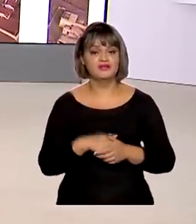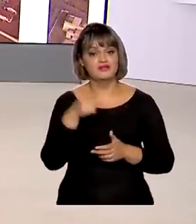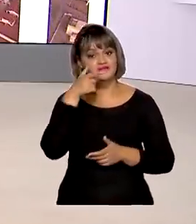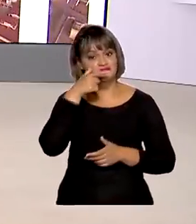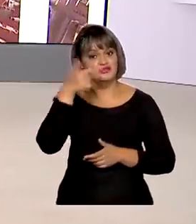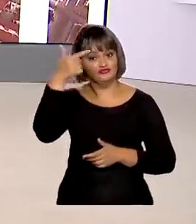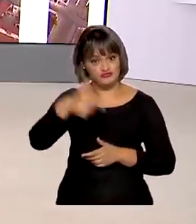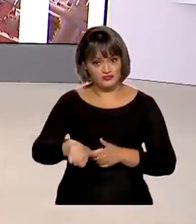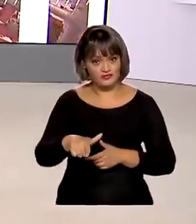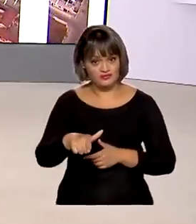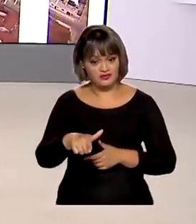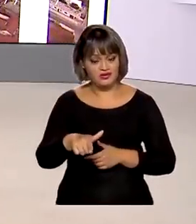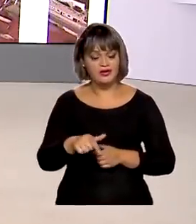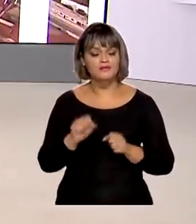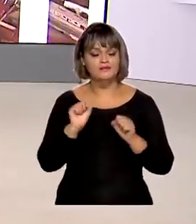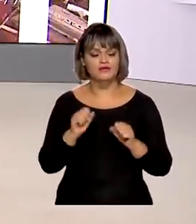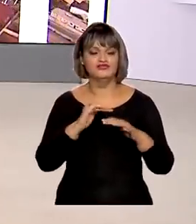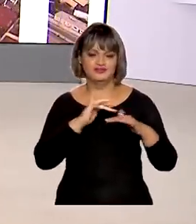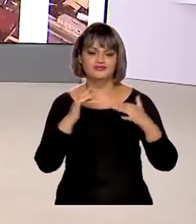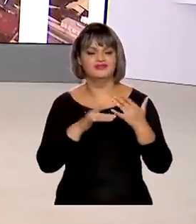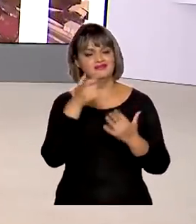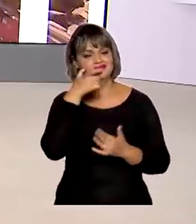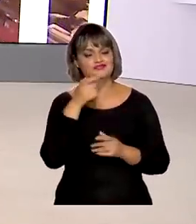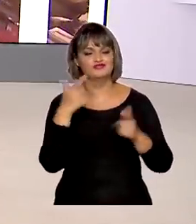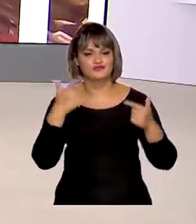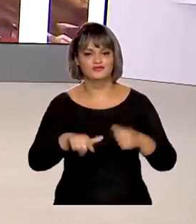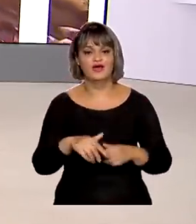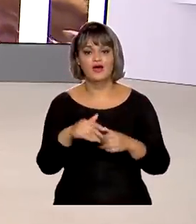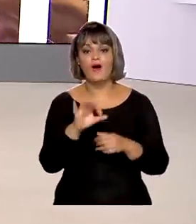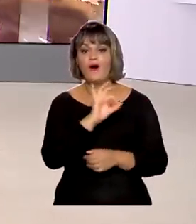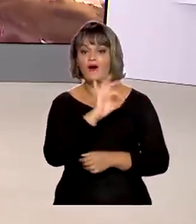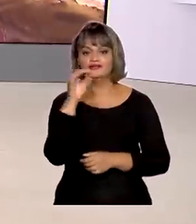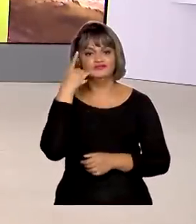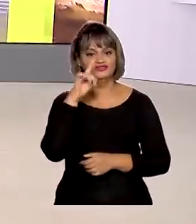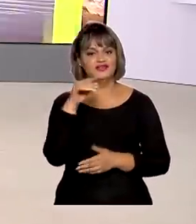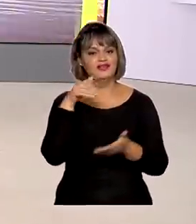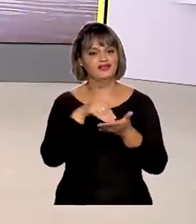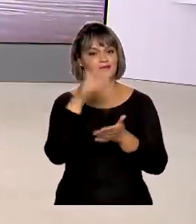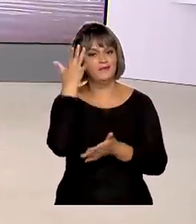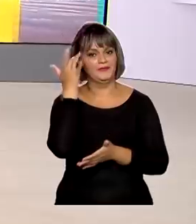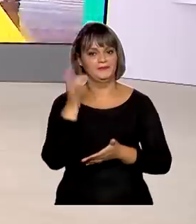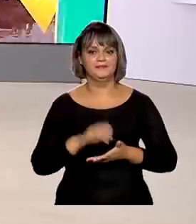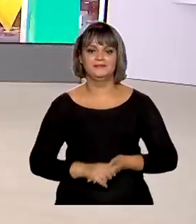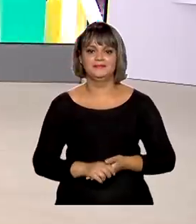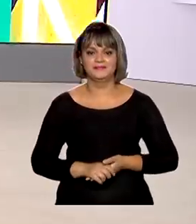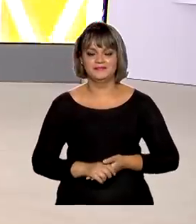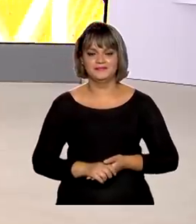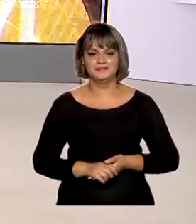rever essas reportagens, acesse as nossas redes sociais. Para você, um ótimo dia e até amanhã.